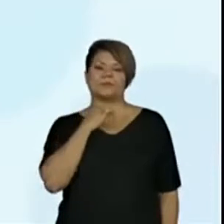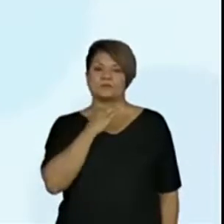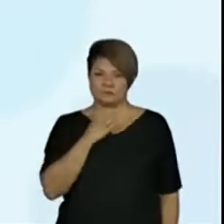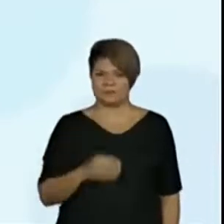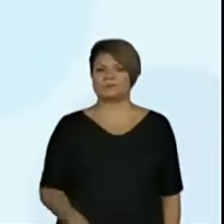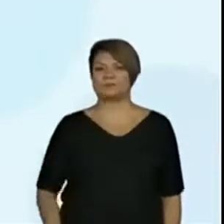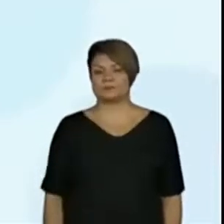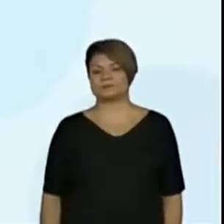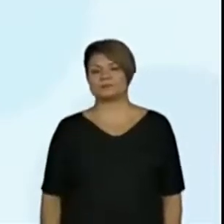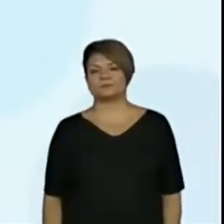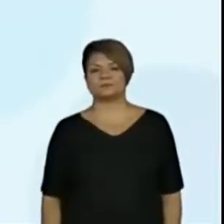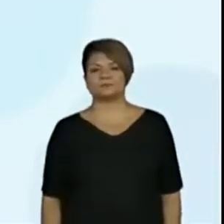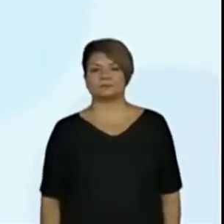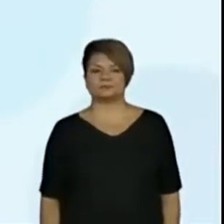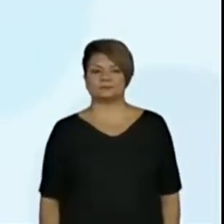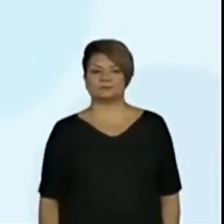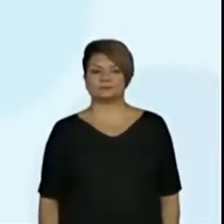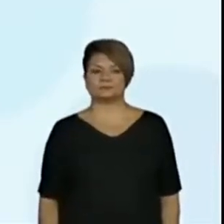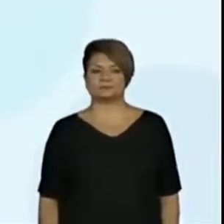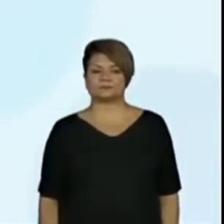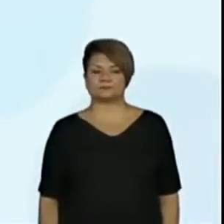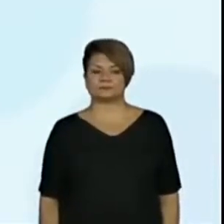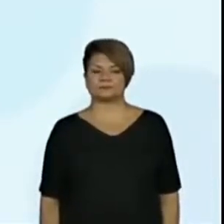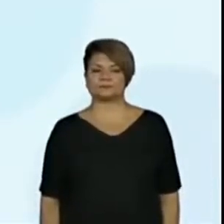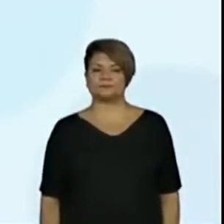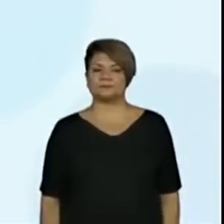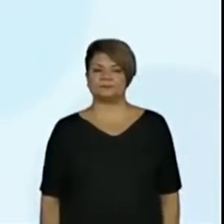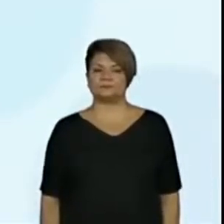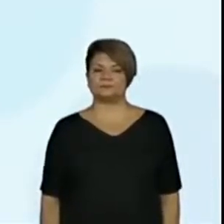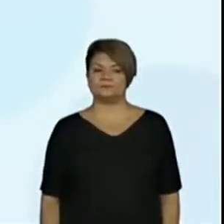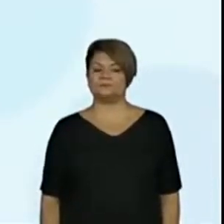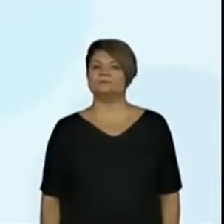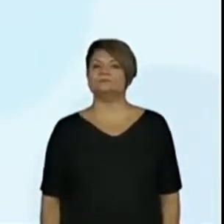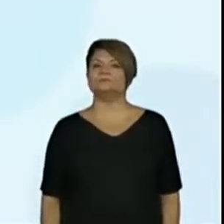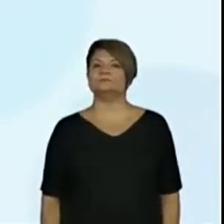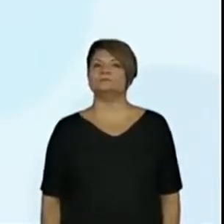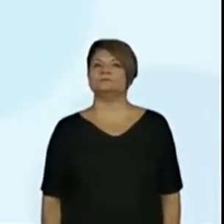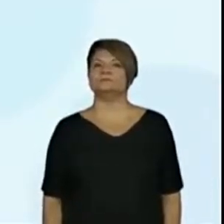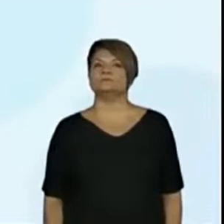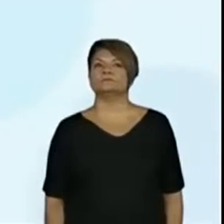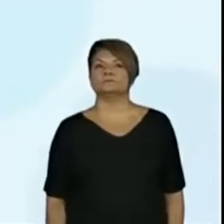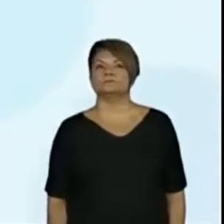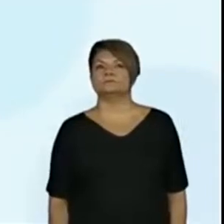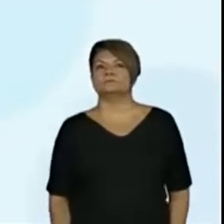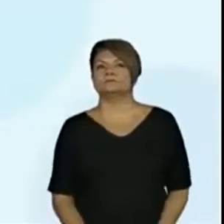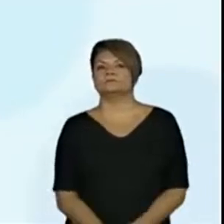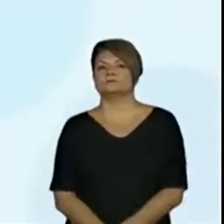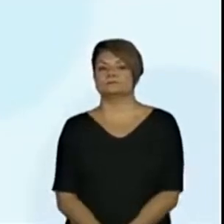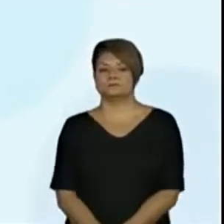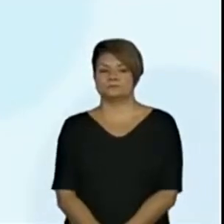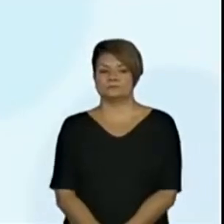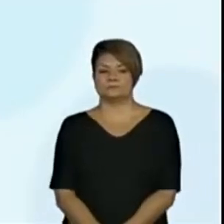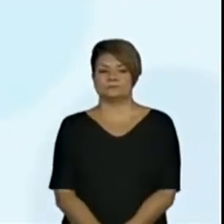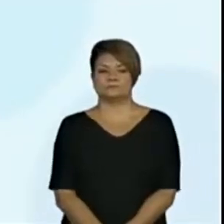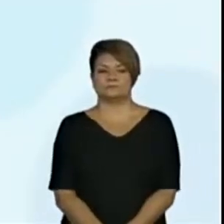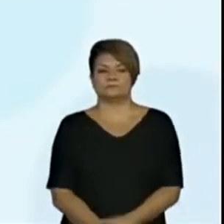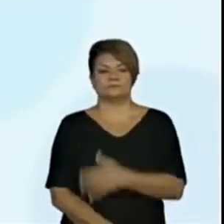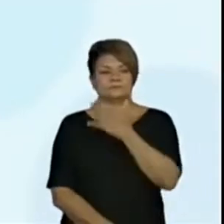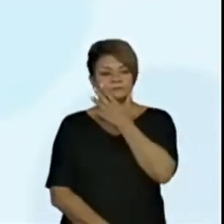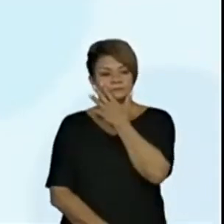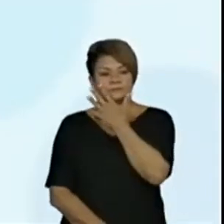diretora. Mas nesse desenho aqui, é um diretor, certo?